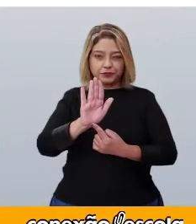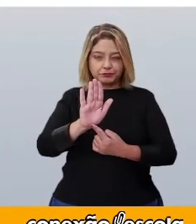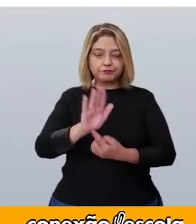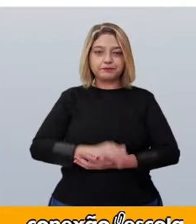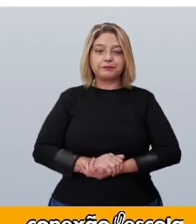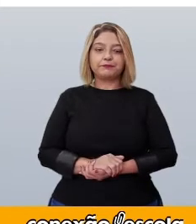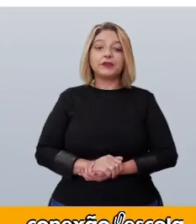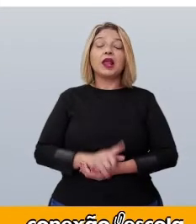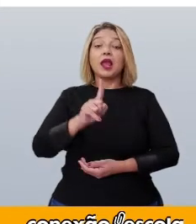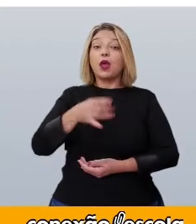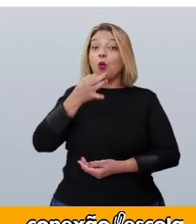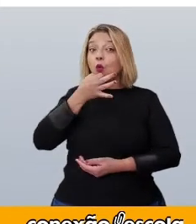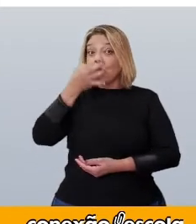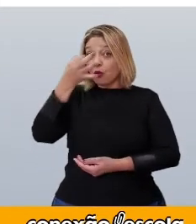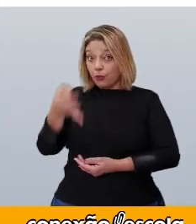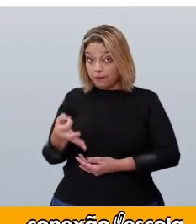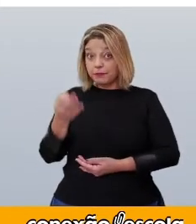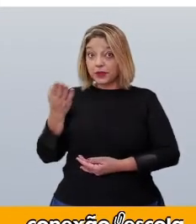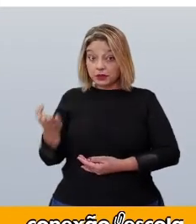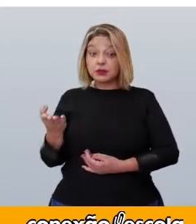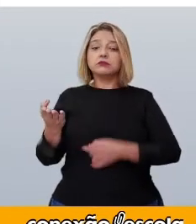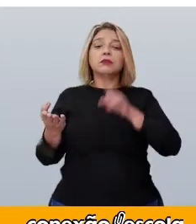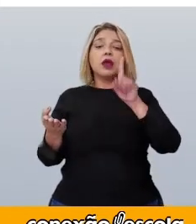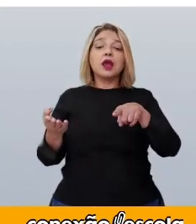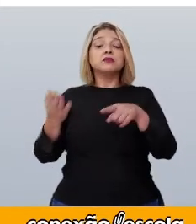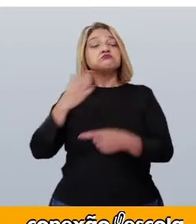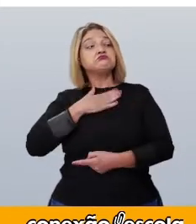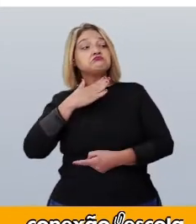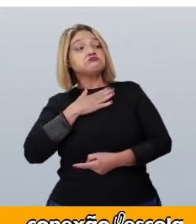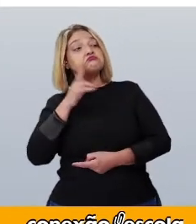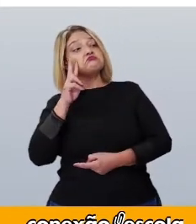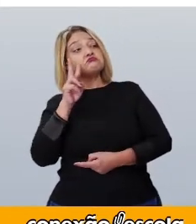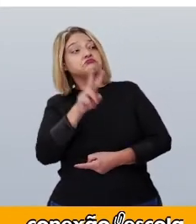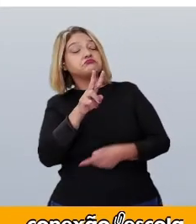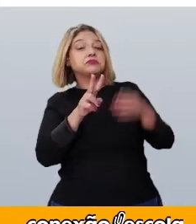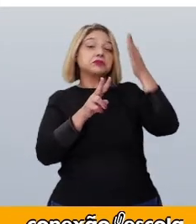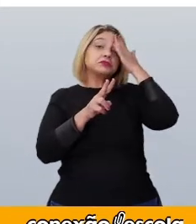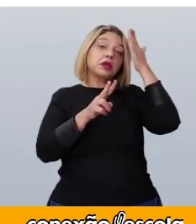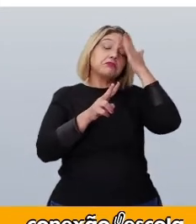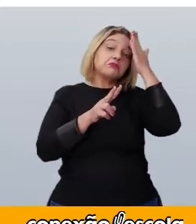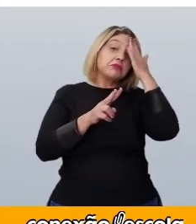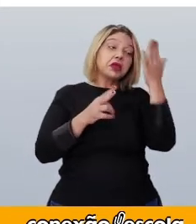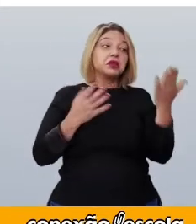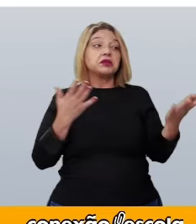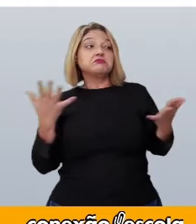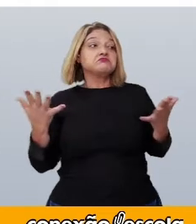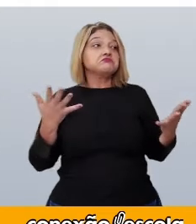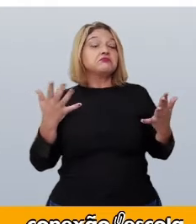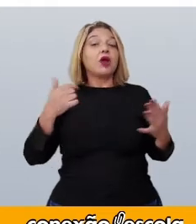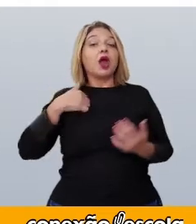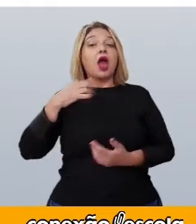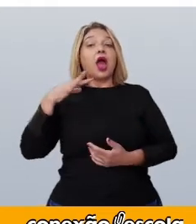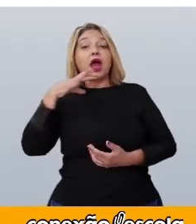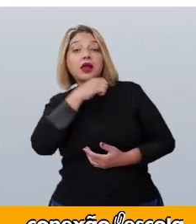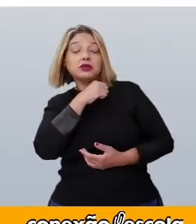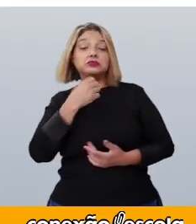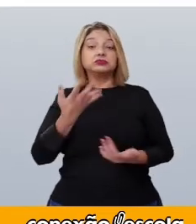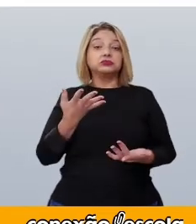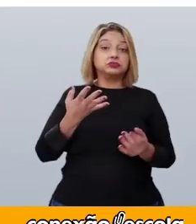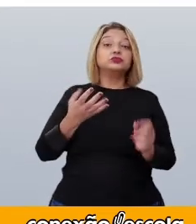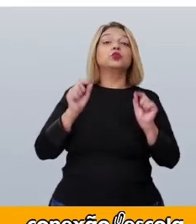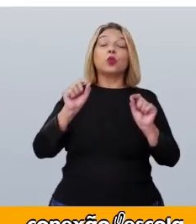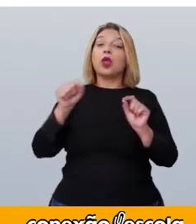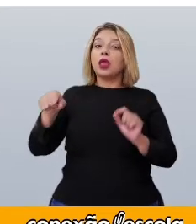A opinião é um ponto de vista a respeito de um fato. Ela não é, desse modo,